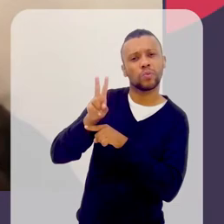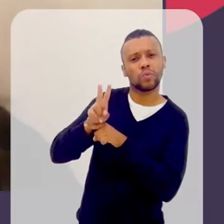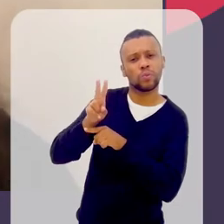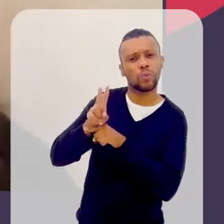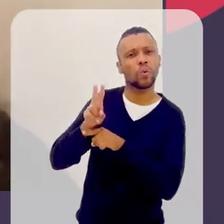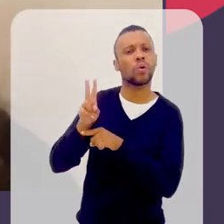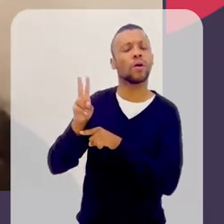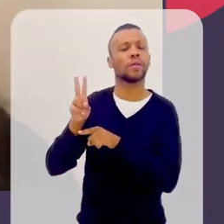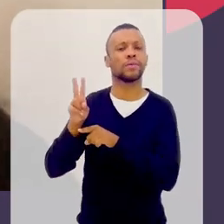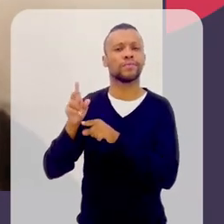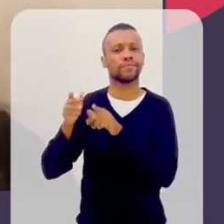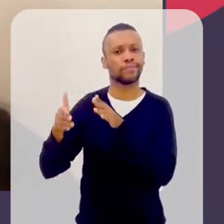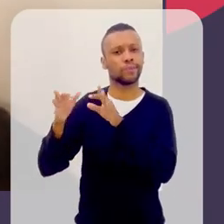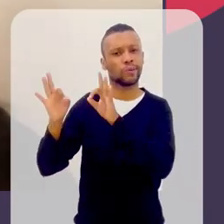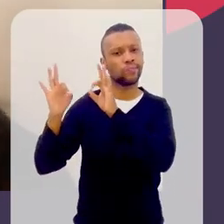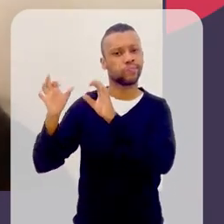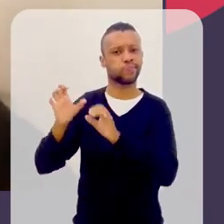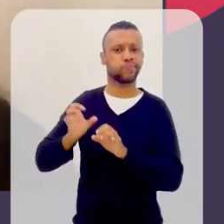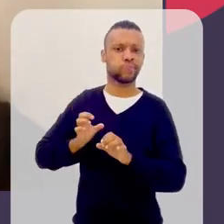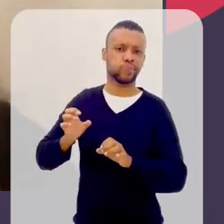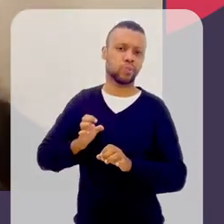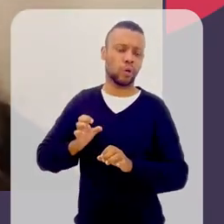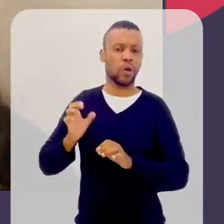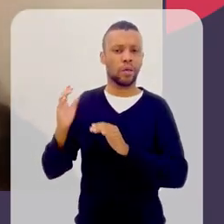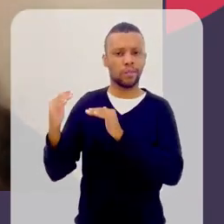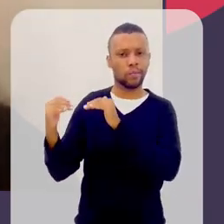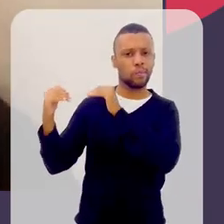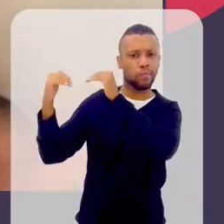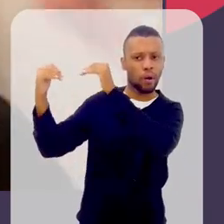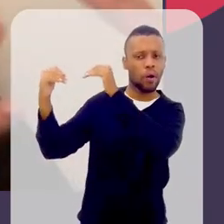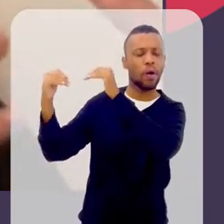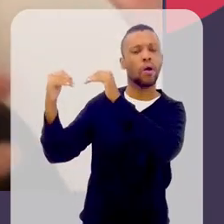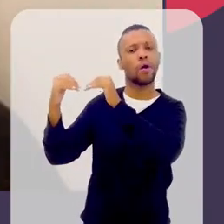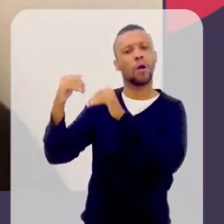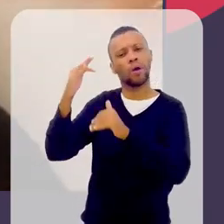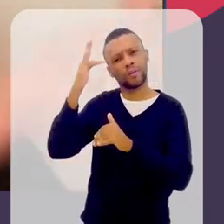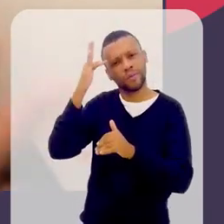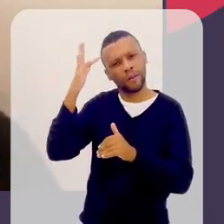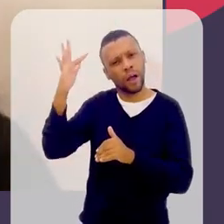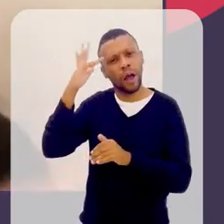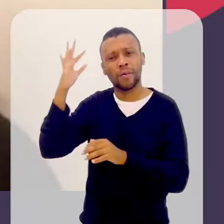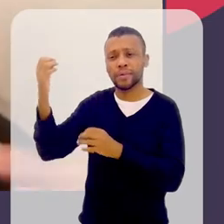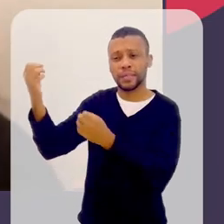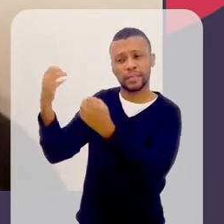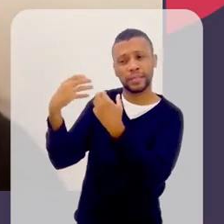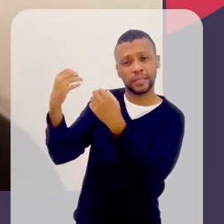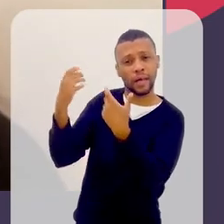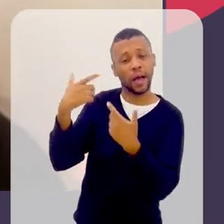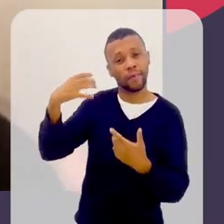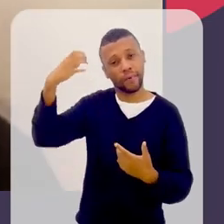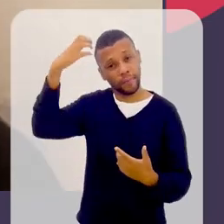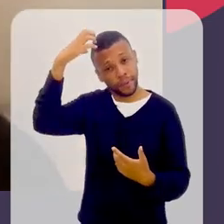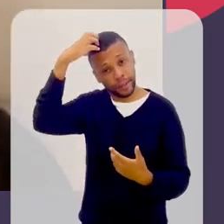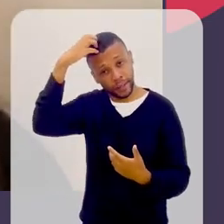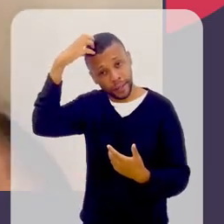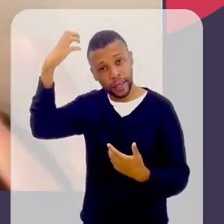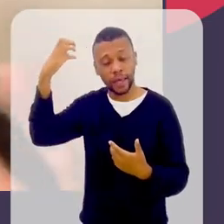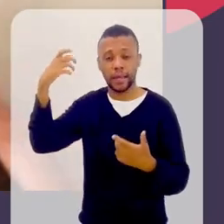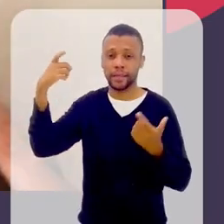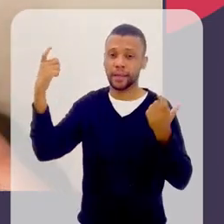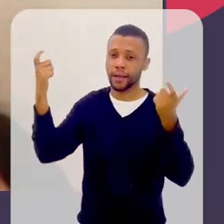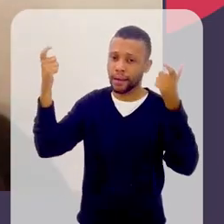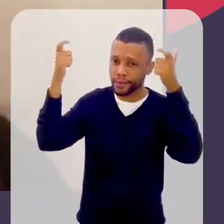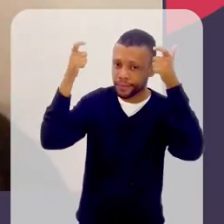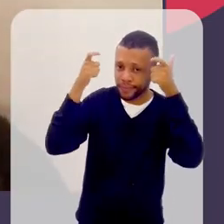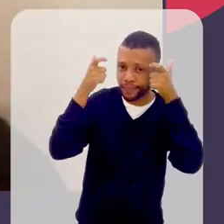nobreza, recebiam excelente educação. Os maiores filósofos ensinavam as princesas e as rainhas, né? Então, elas